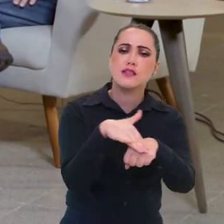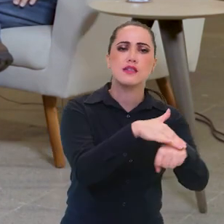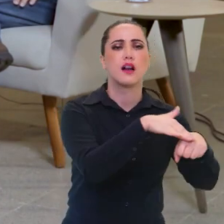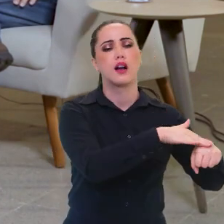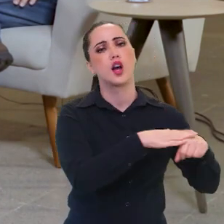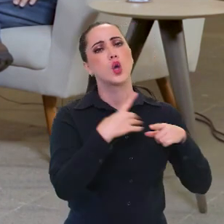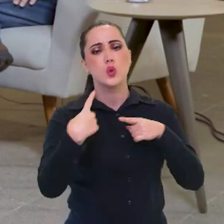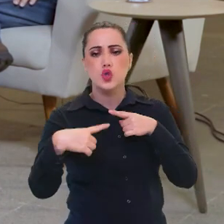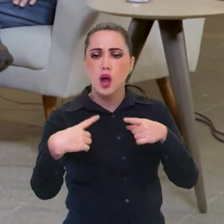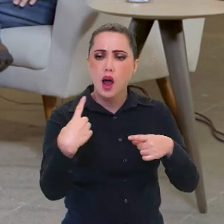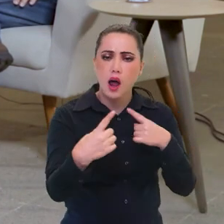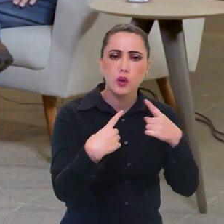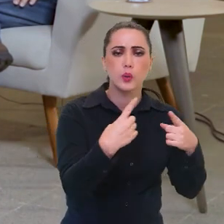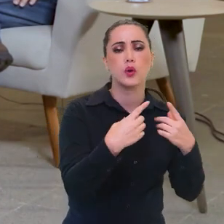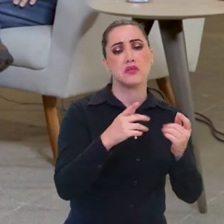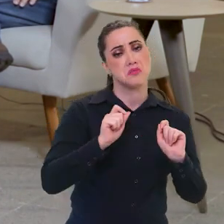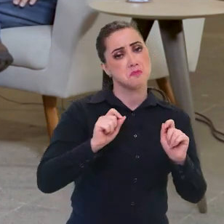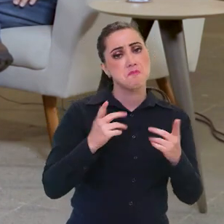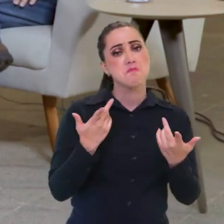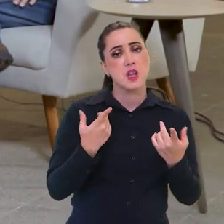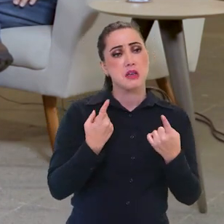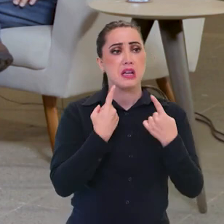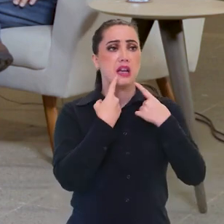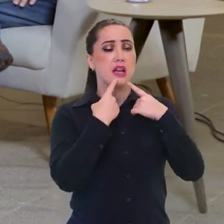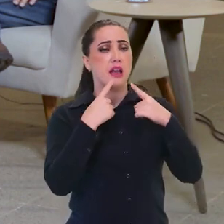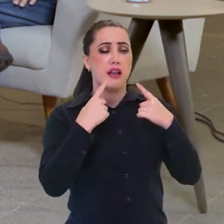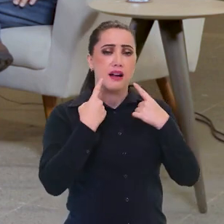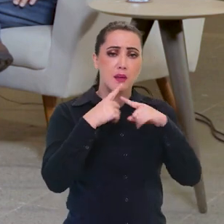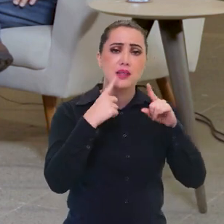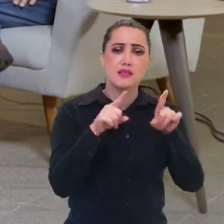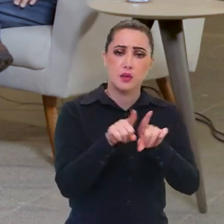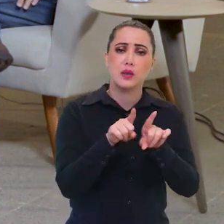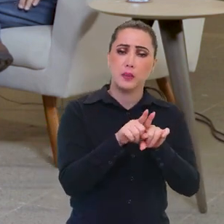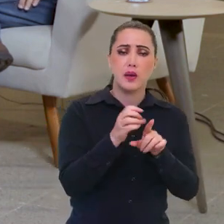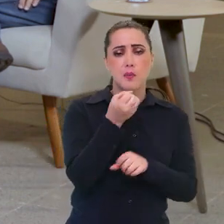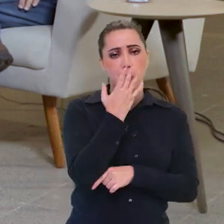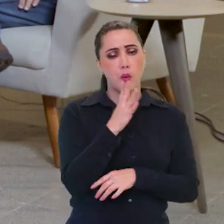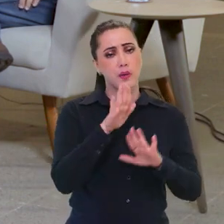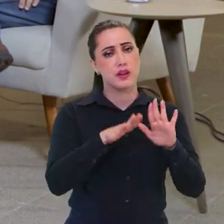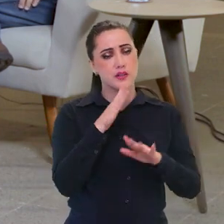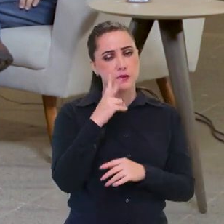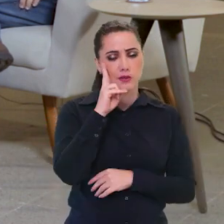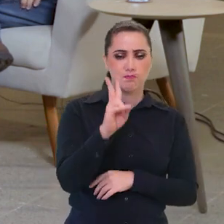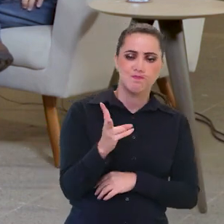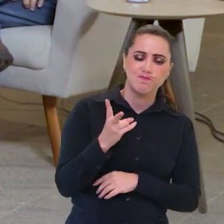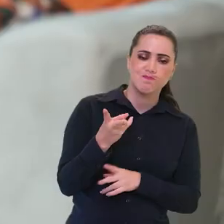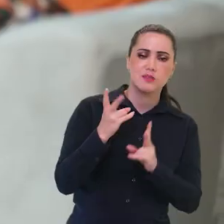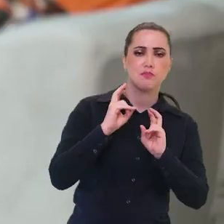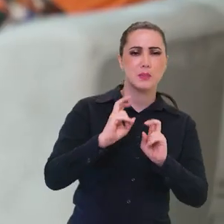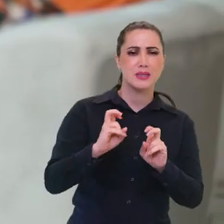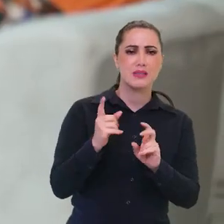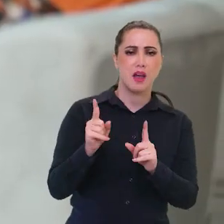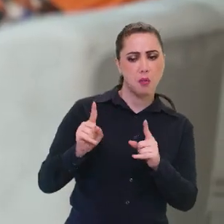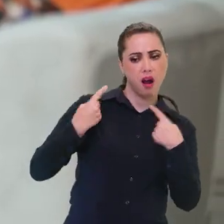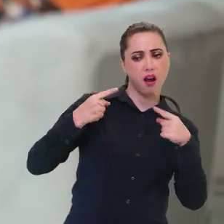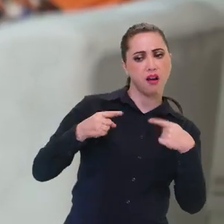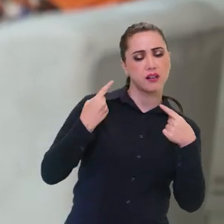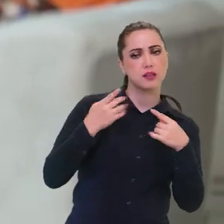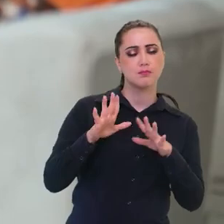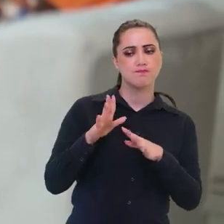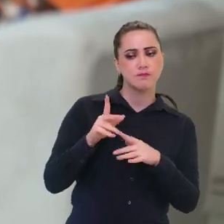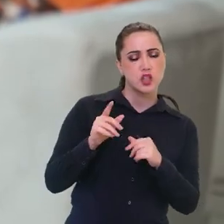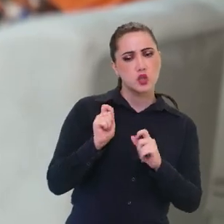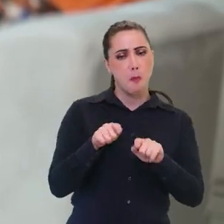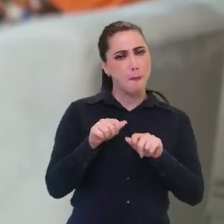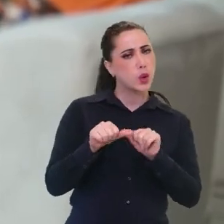mundo, aberta ao diálogo, aberta à crítica, porque a gente precisa... A crítica é bom, porque a partir da crítica, da visão crítica, a gente pode